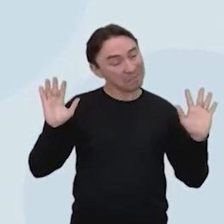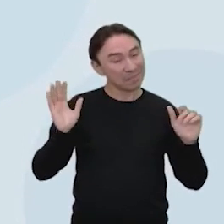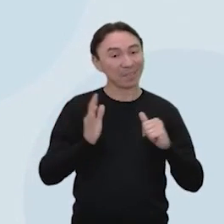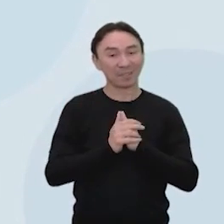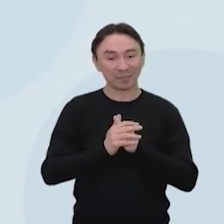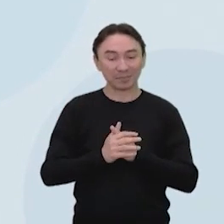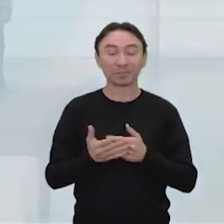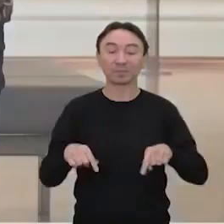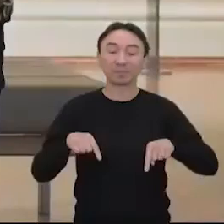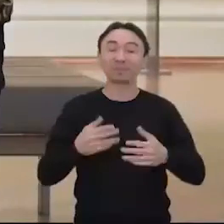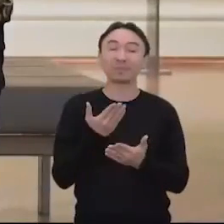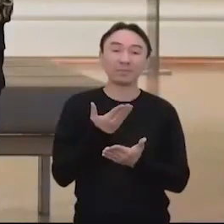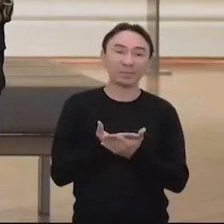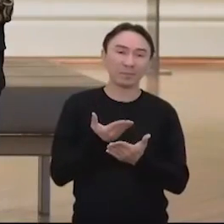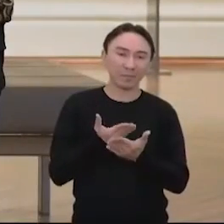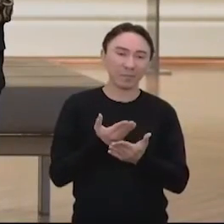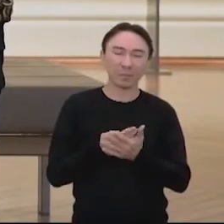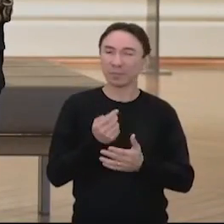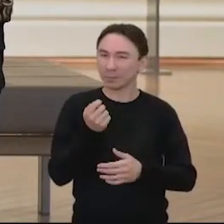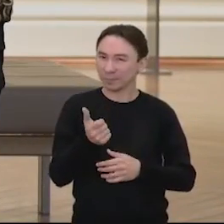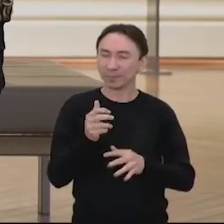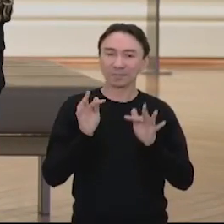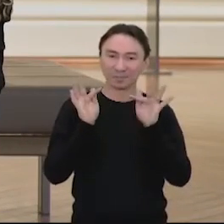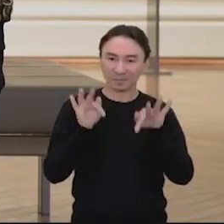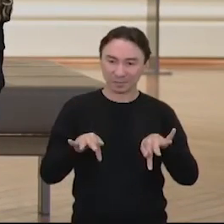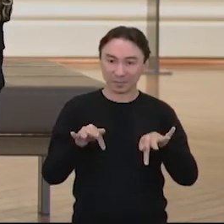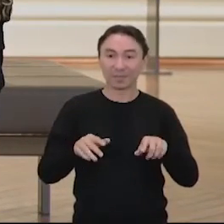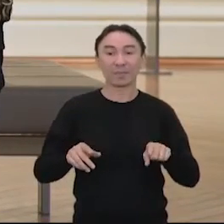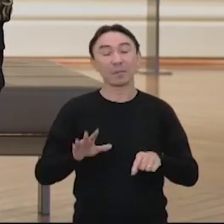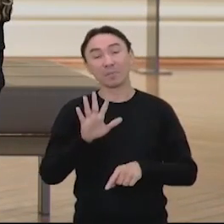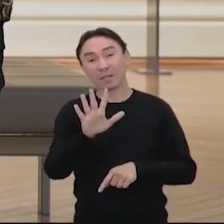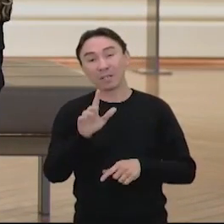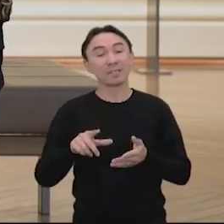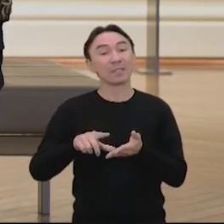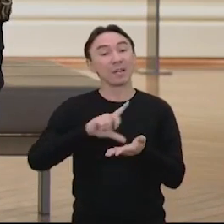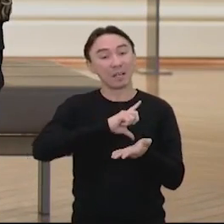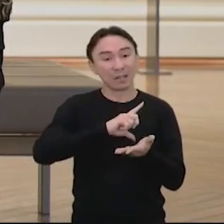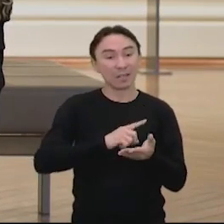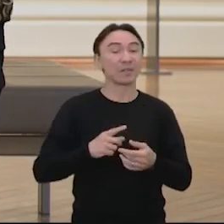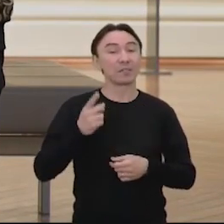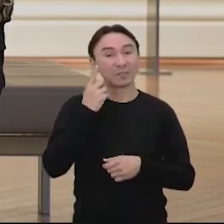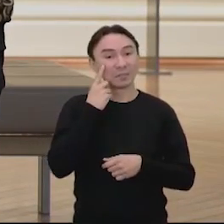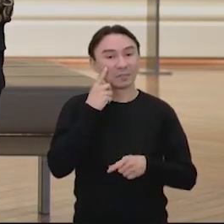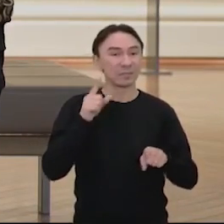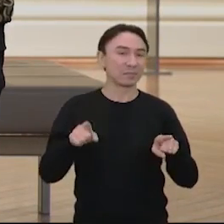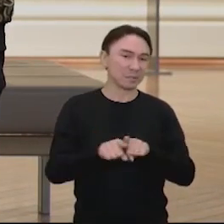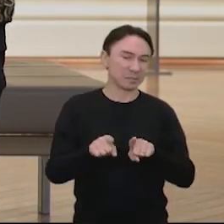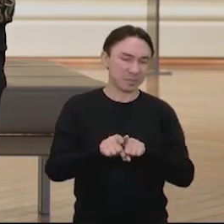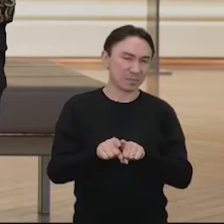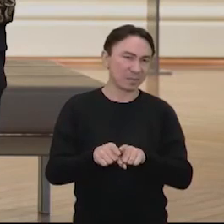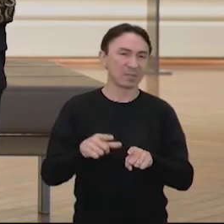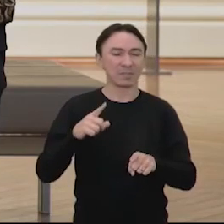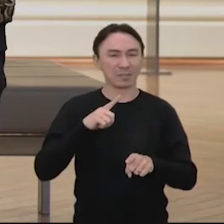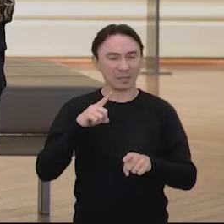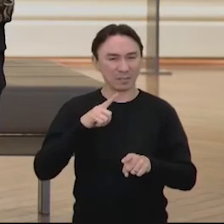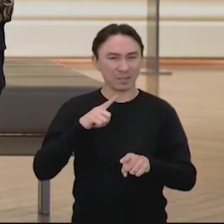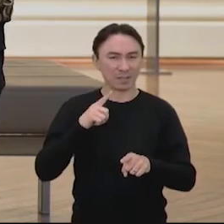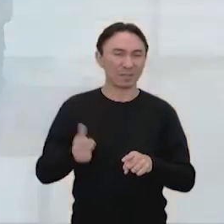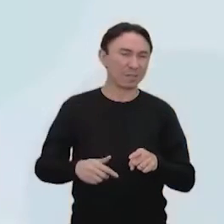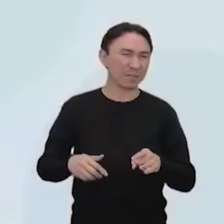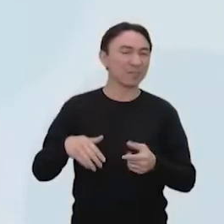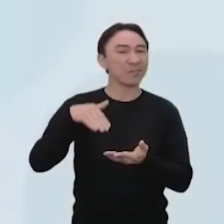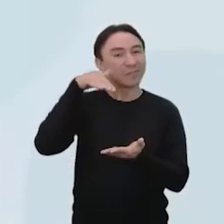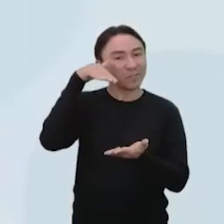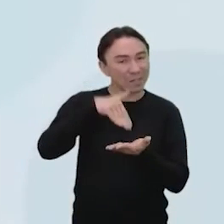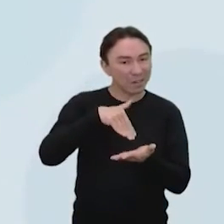professora, nossa aula está acabando. Antes de terminar, só um detalhe do nosso quadro, que é o mão na massa também. Lá no fundo do nosso